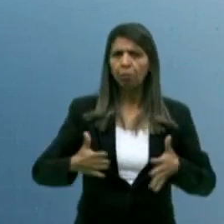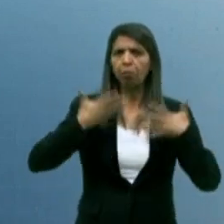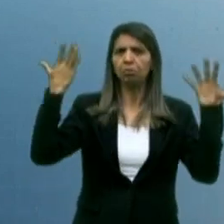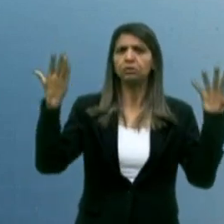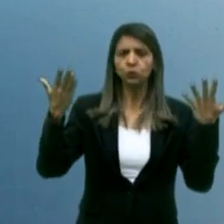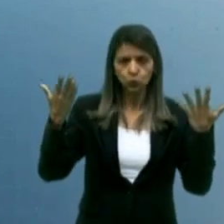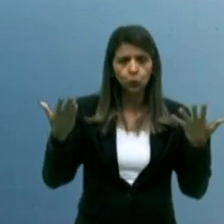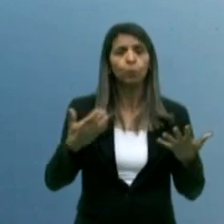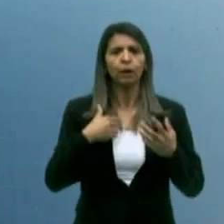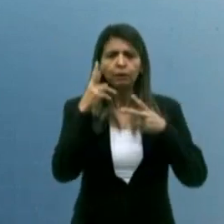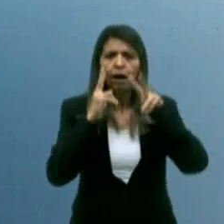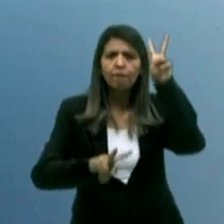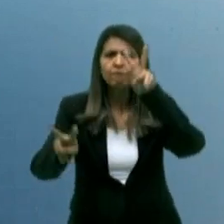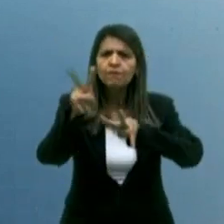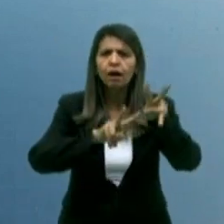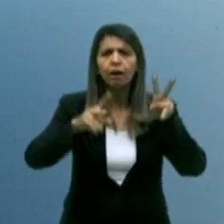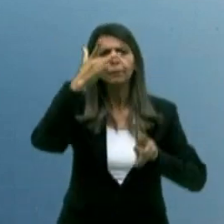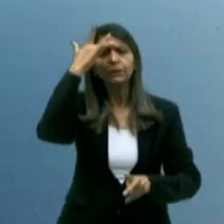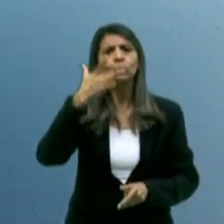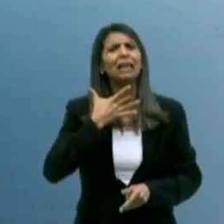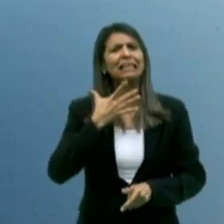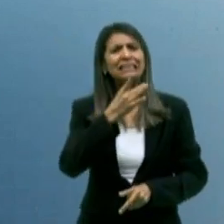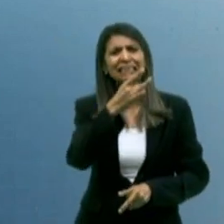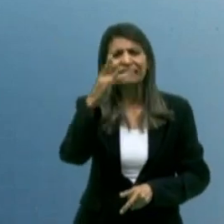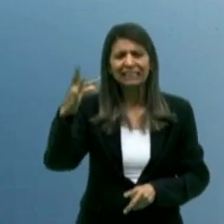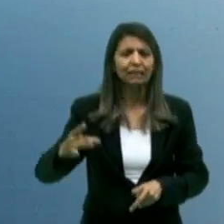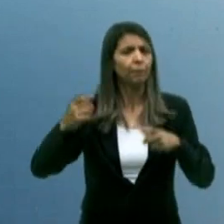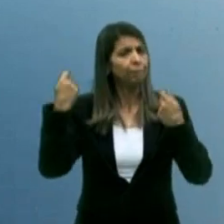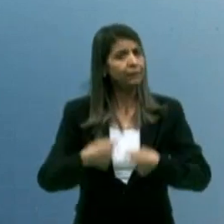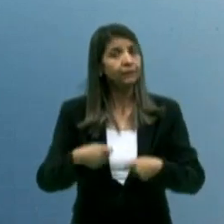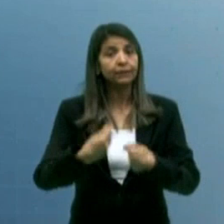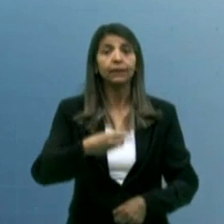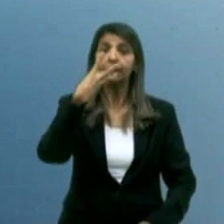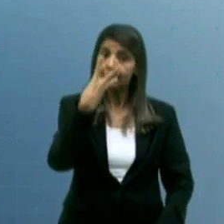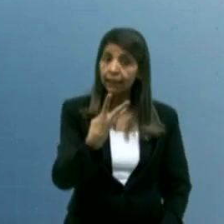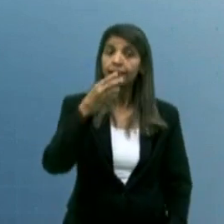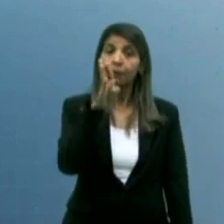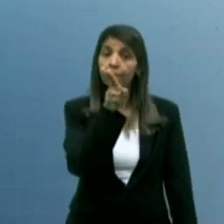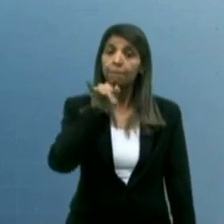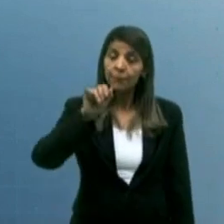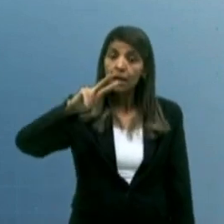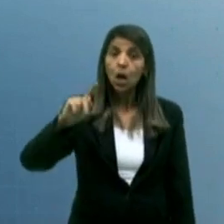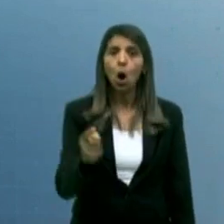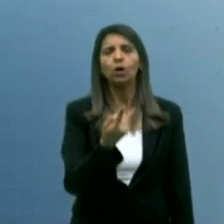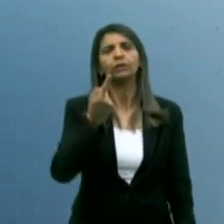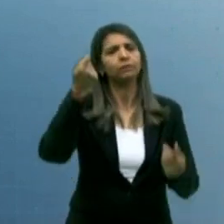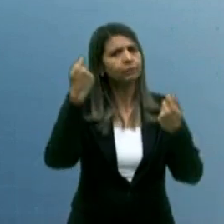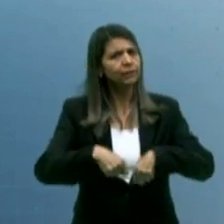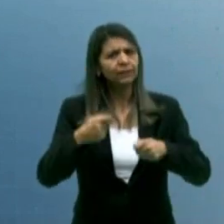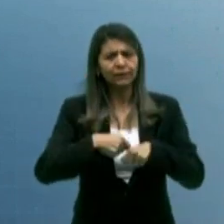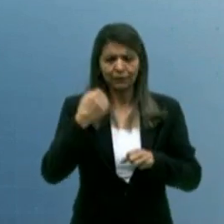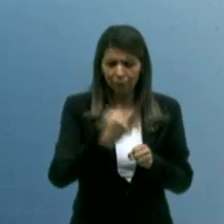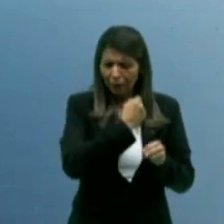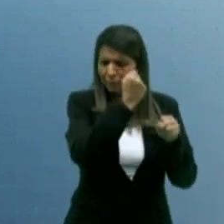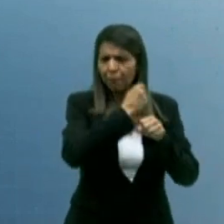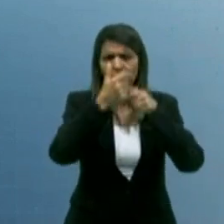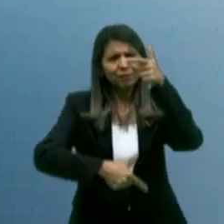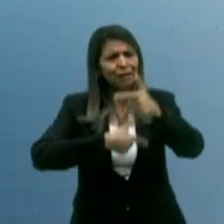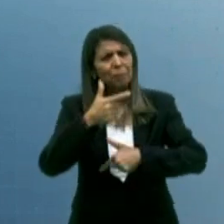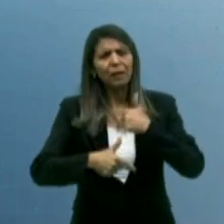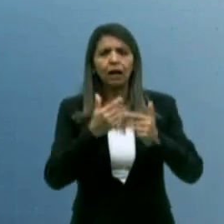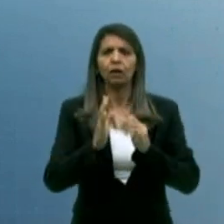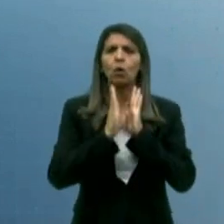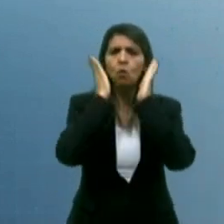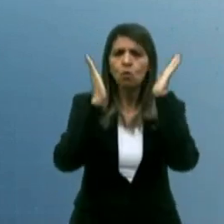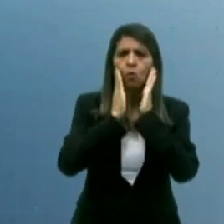população com sede. Nós precisamos hoje de cerca de 3 bilhões de reais para fazer tudo o que Ricardo Coutinho e João